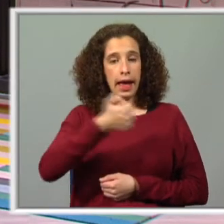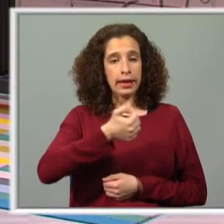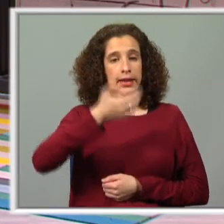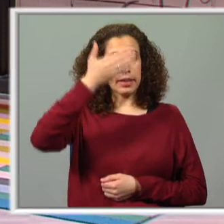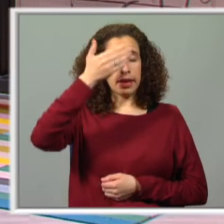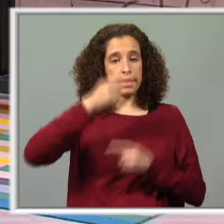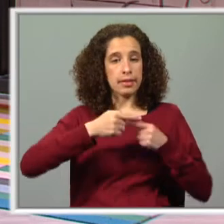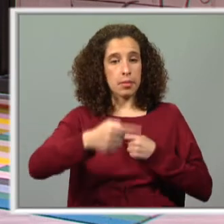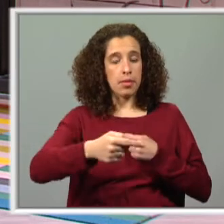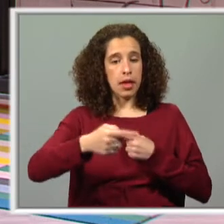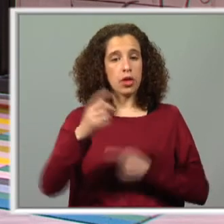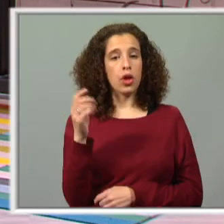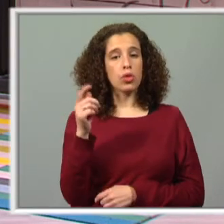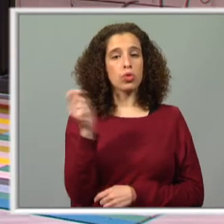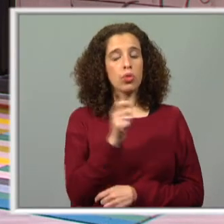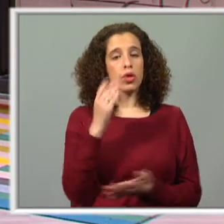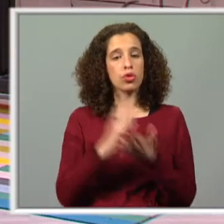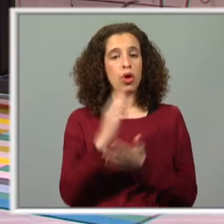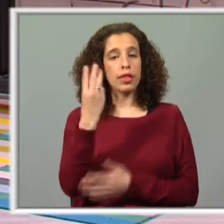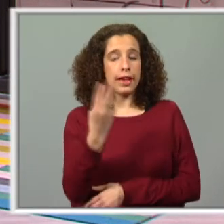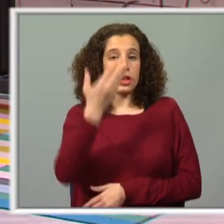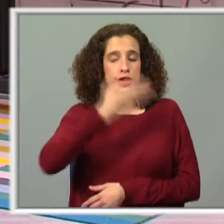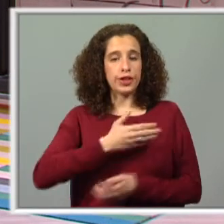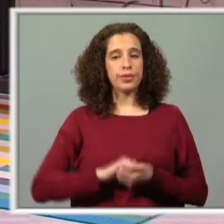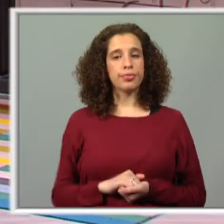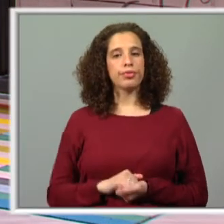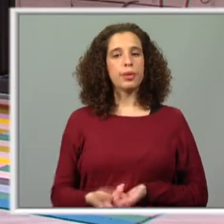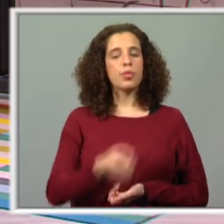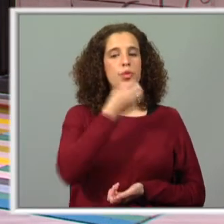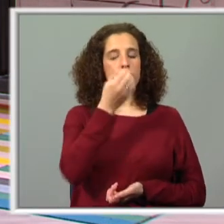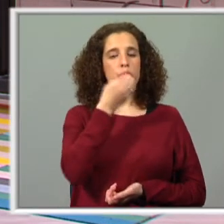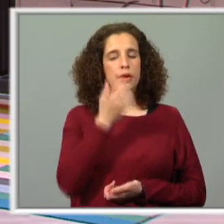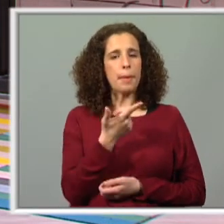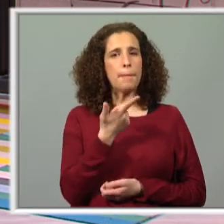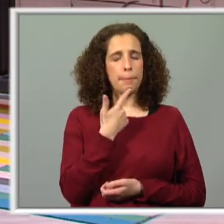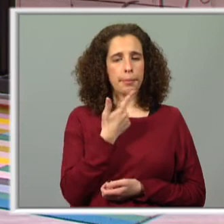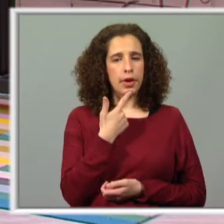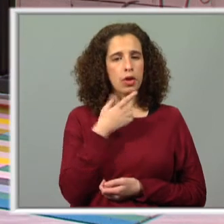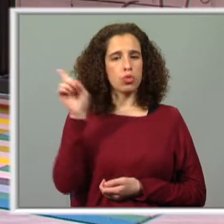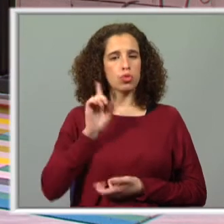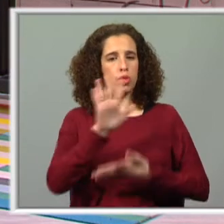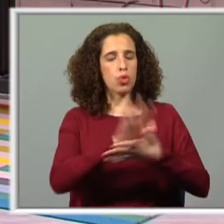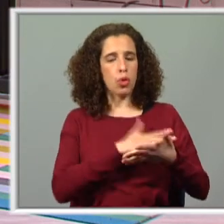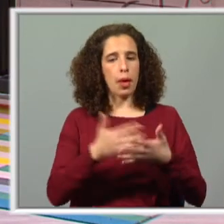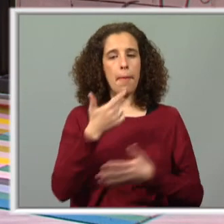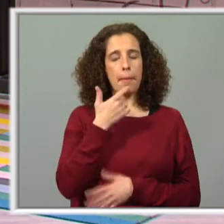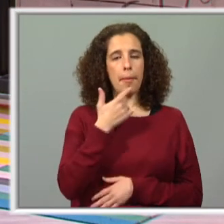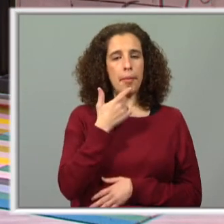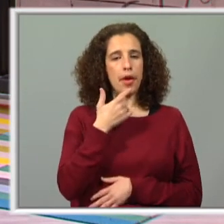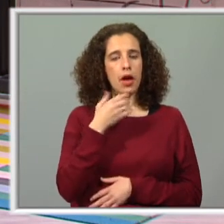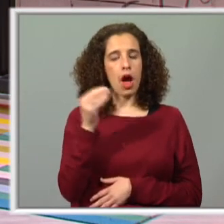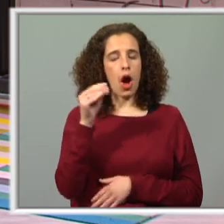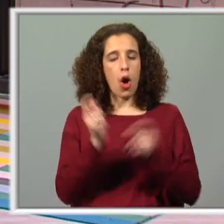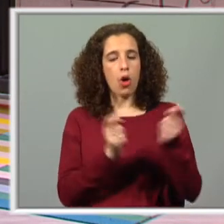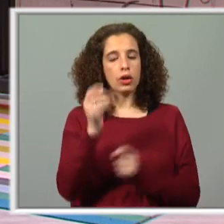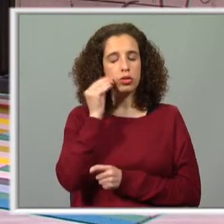mês só teria o quê? Três dias. Muito bem, percebemos o calendário, percebemos onde é, como é que ele se